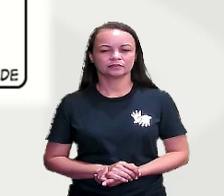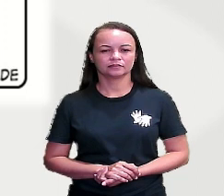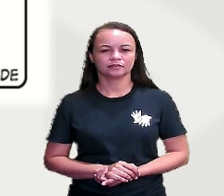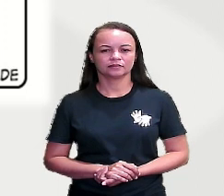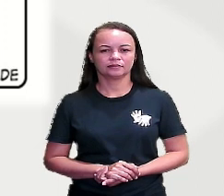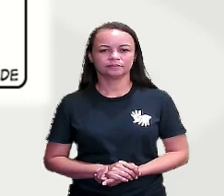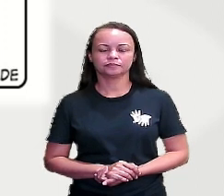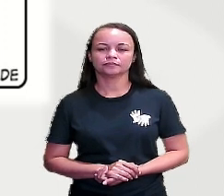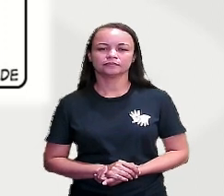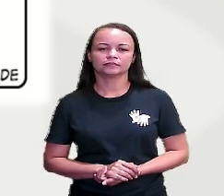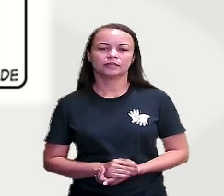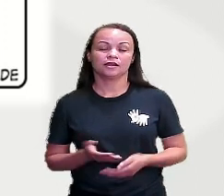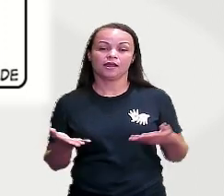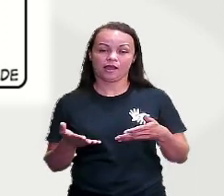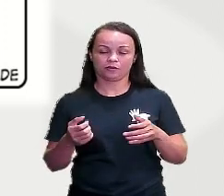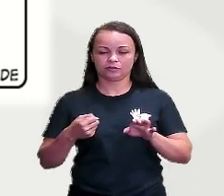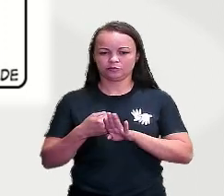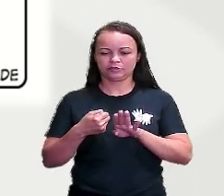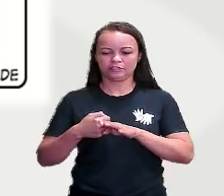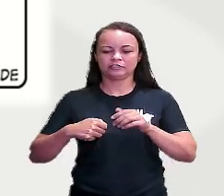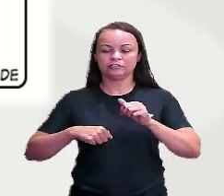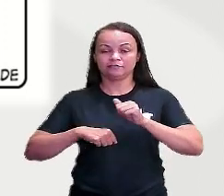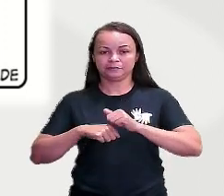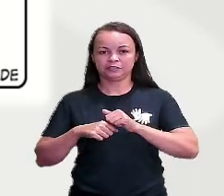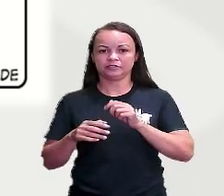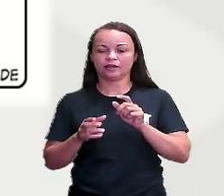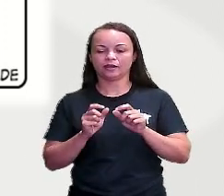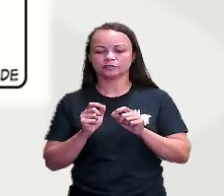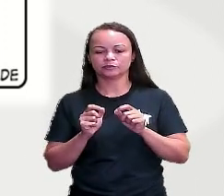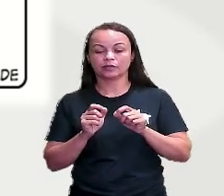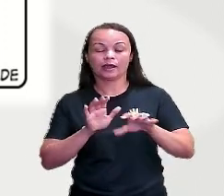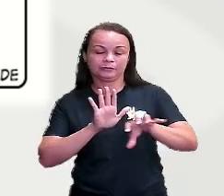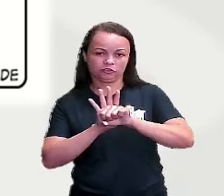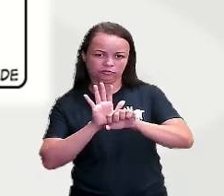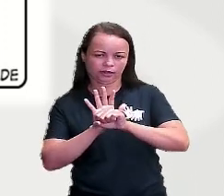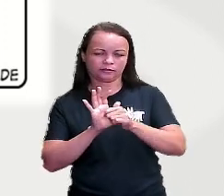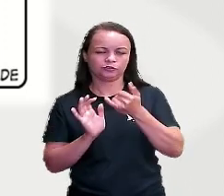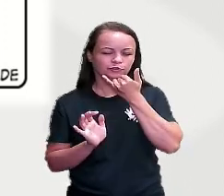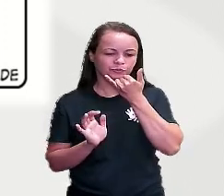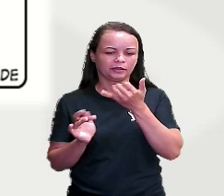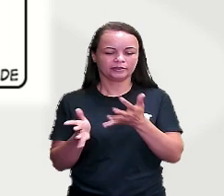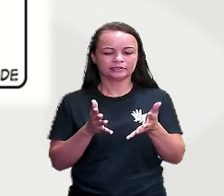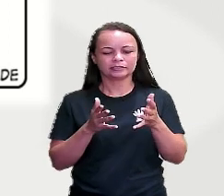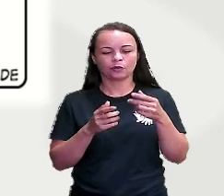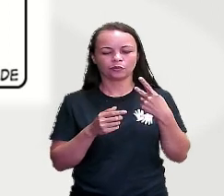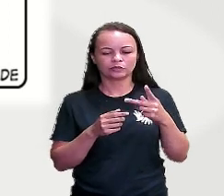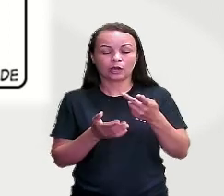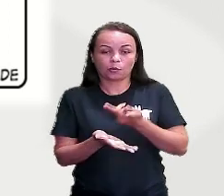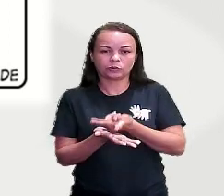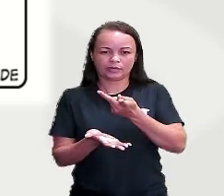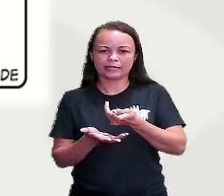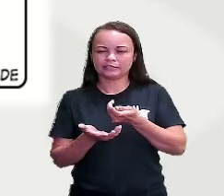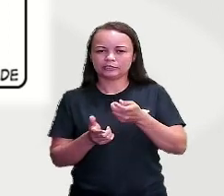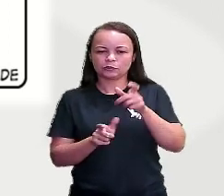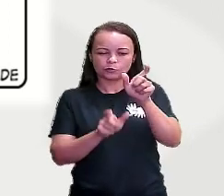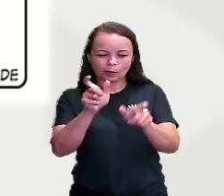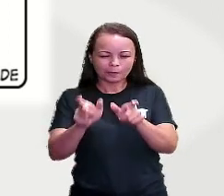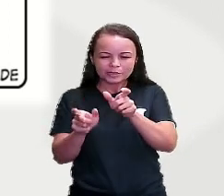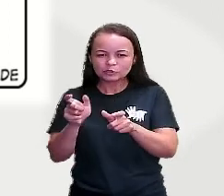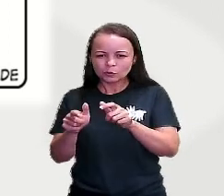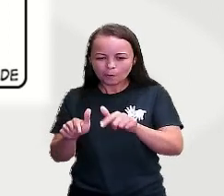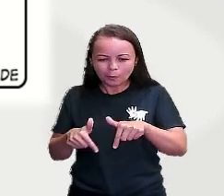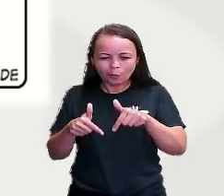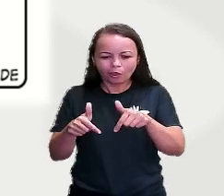Bom, vamos ver agora o substantivo abstrato, tá bom? Que é aquele cuja existência só ocorre enquanto alguém o produz. Então, pra que haja